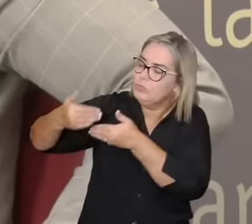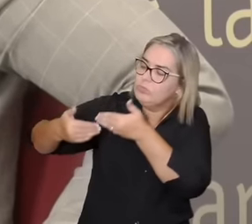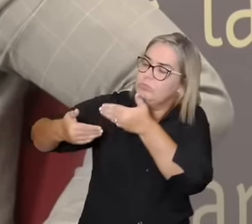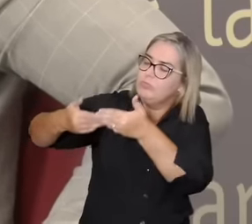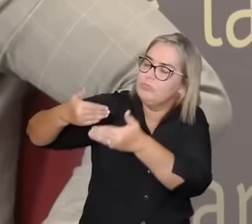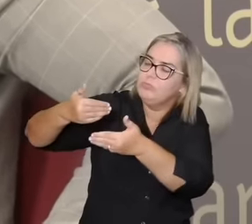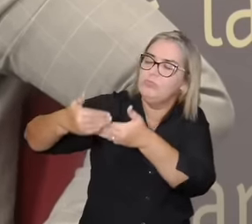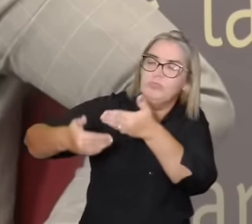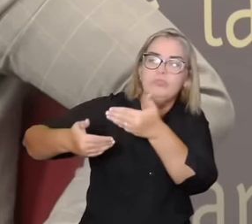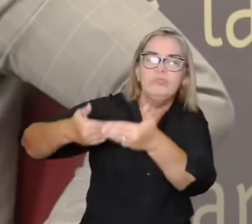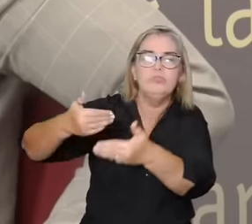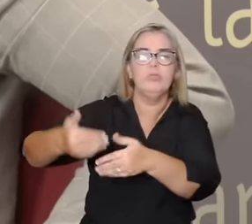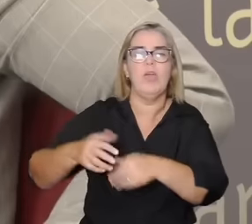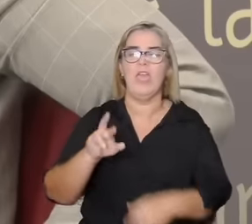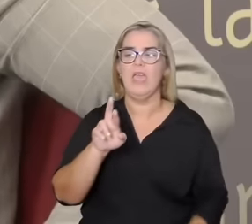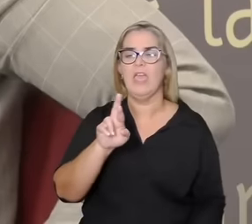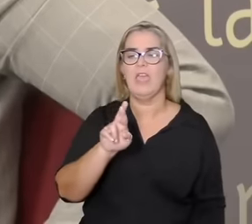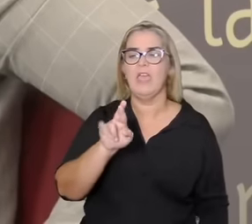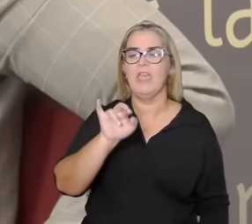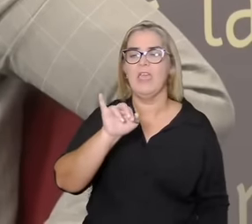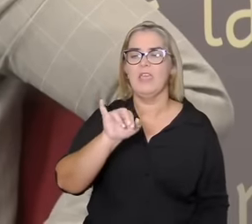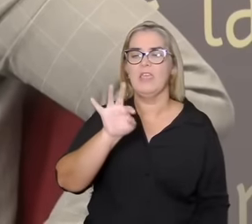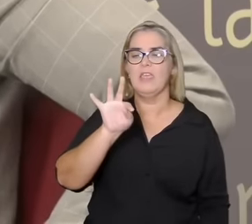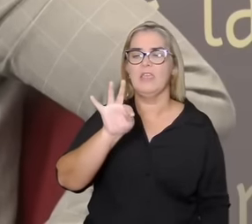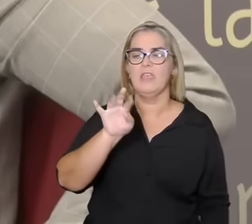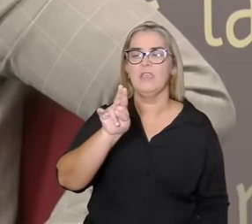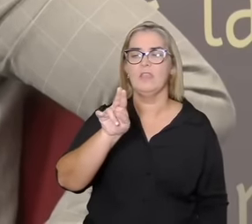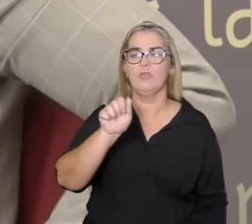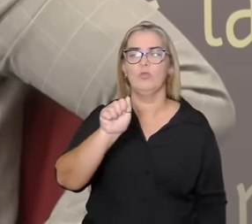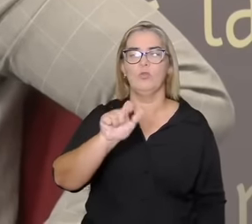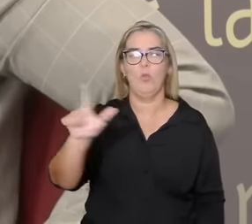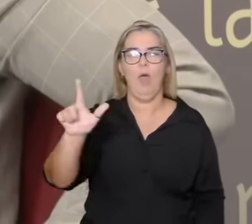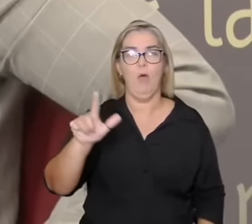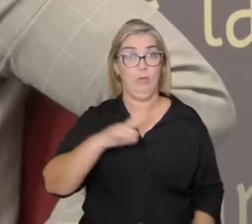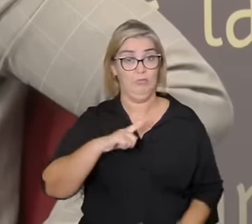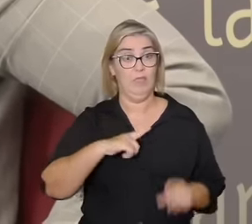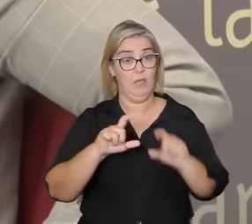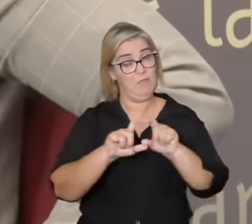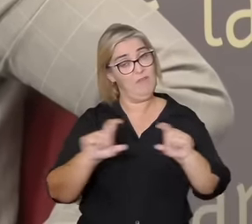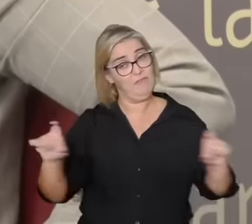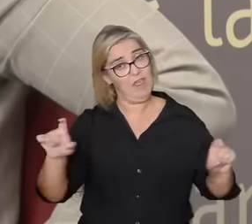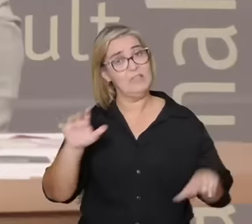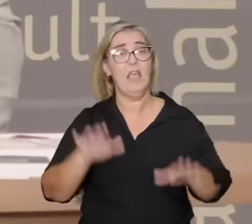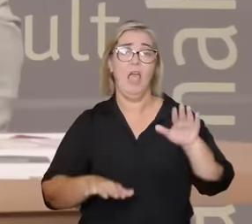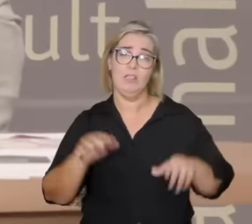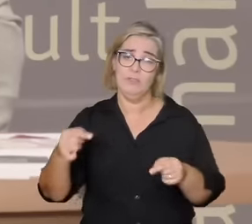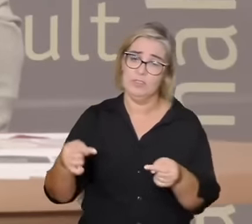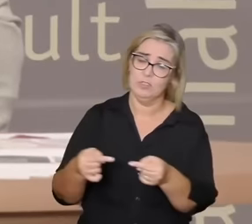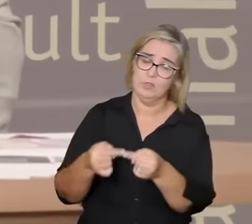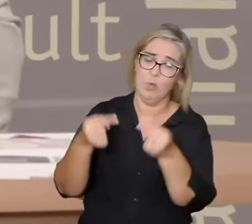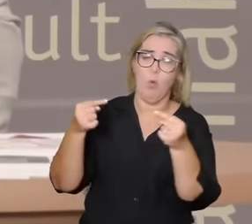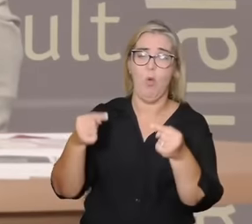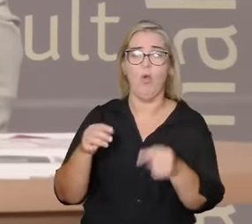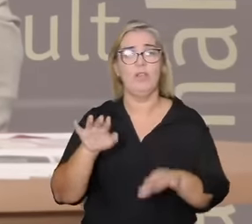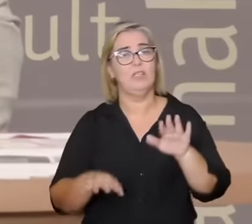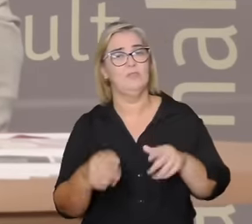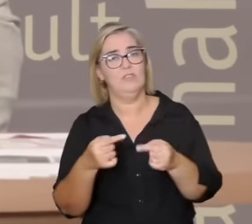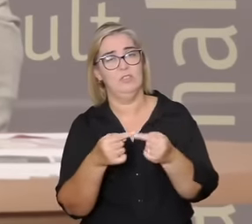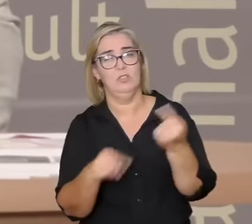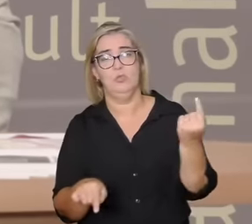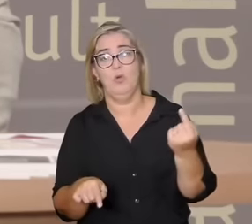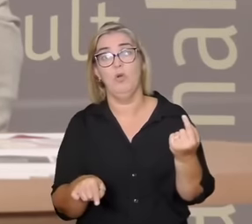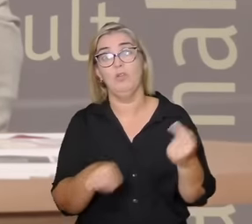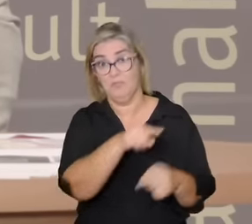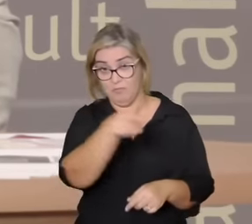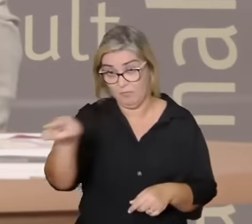ela tem uma frase que eu acho que muita gente pode concordar que estiver nos assistindo aqui quem está conosco pode depois pode falar sobre isso